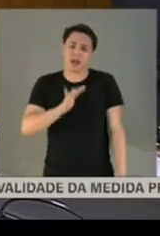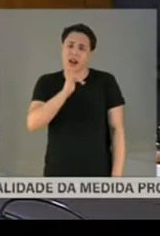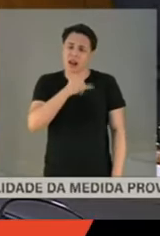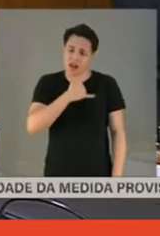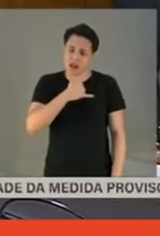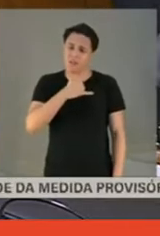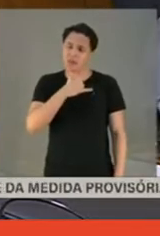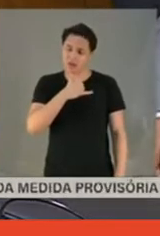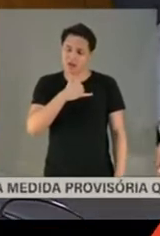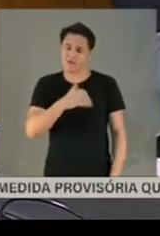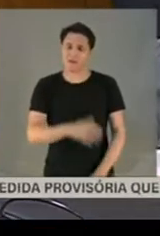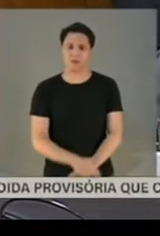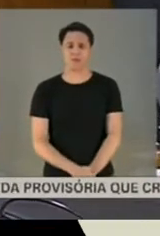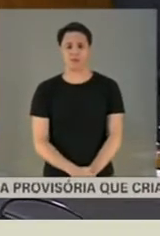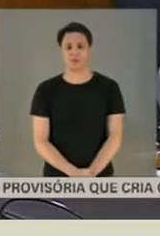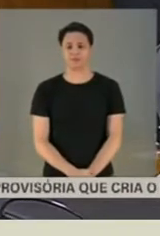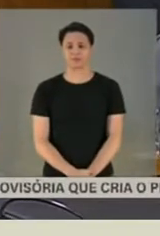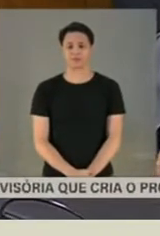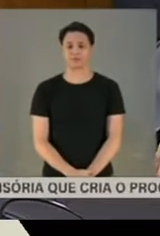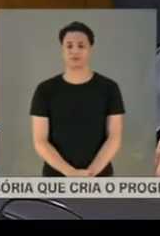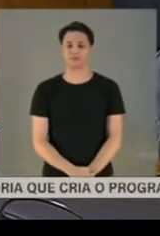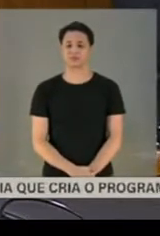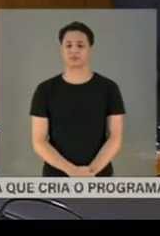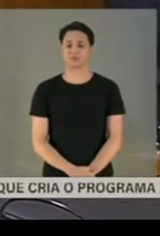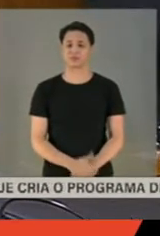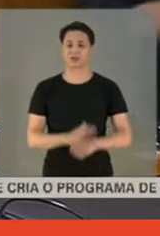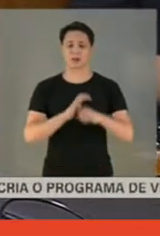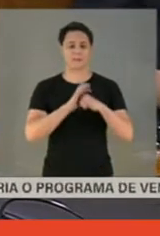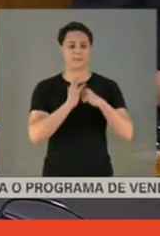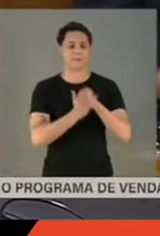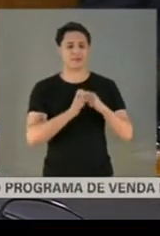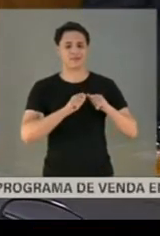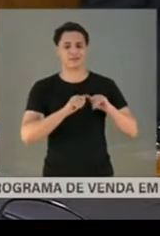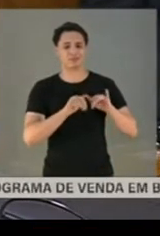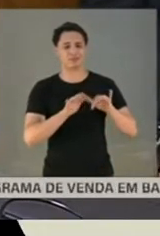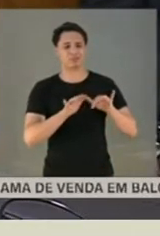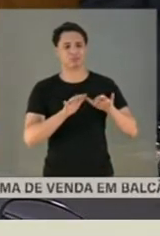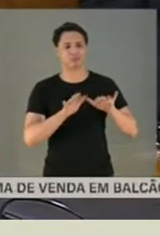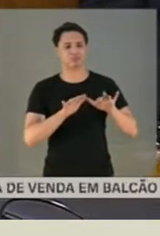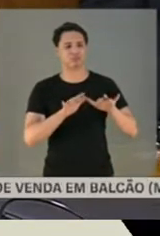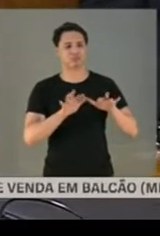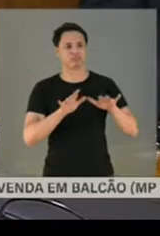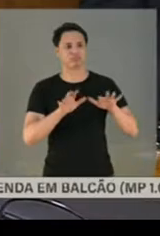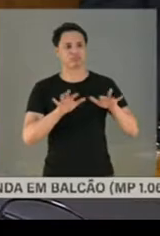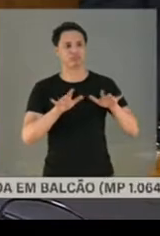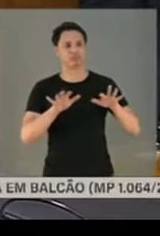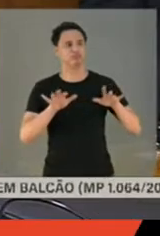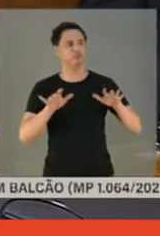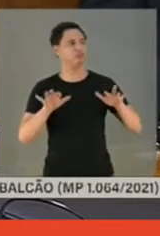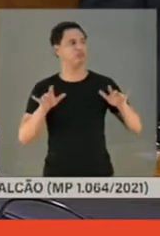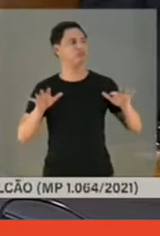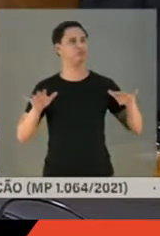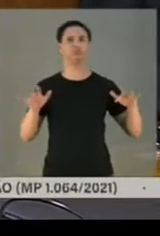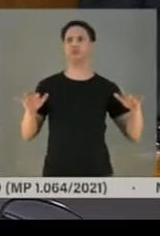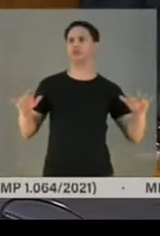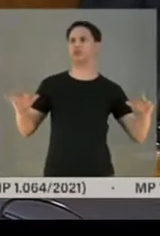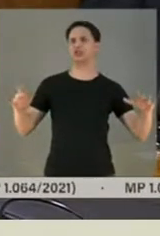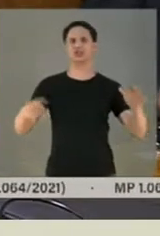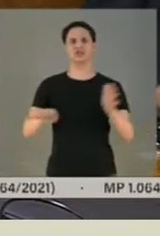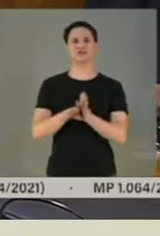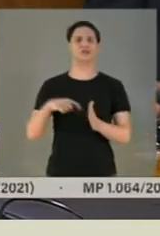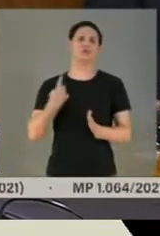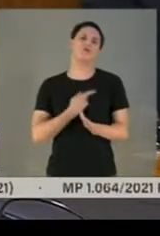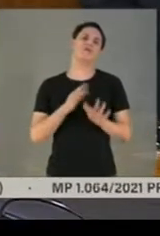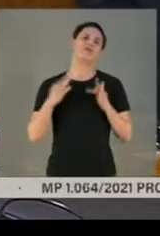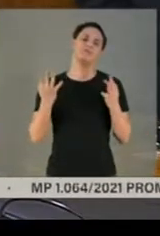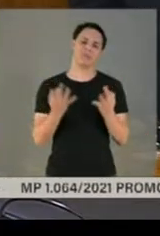Lamentavelmente, esta pandemia, aos poucos, foi chegando na nossa família. Ainda